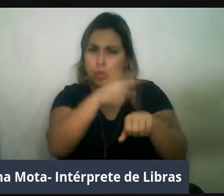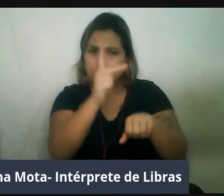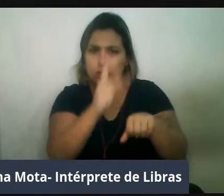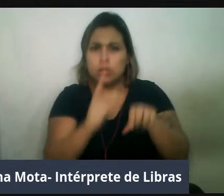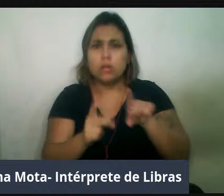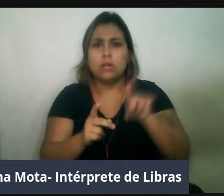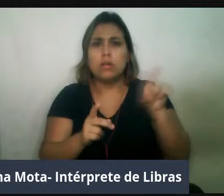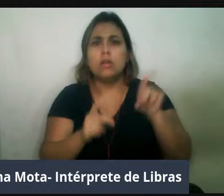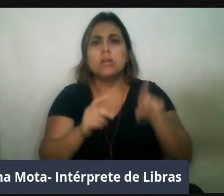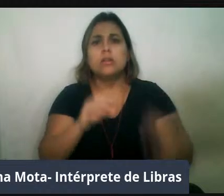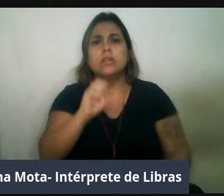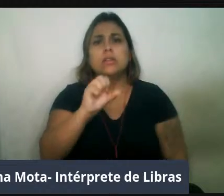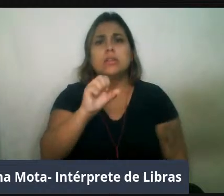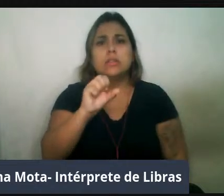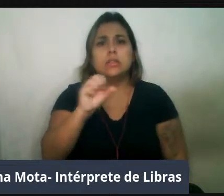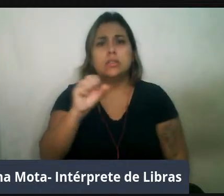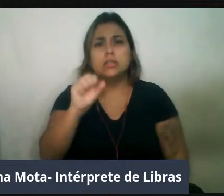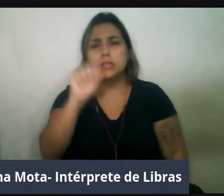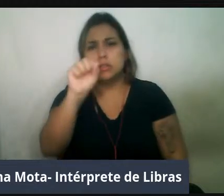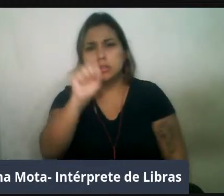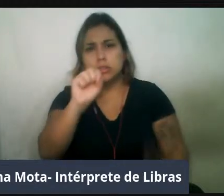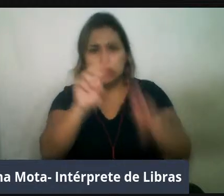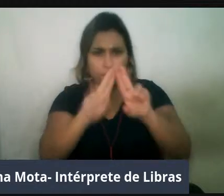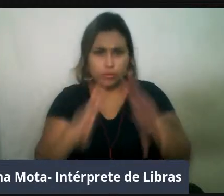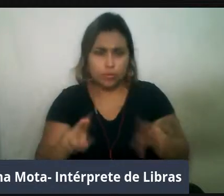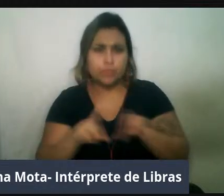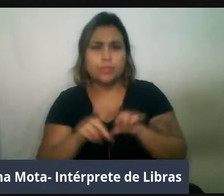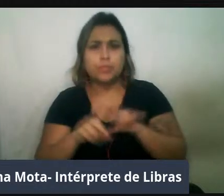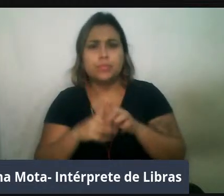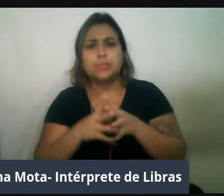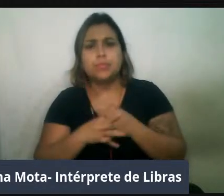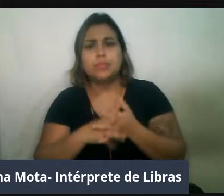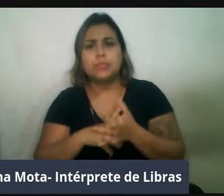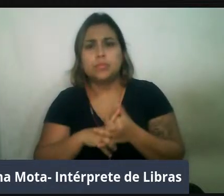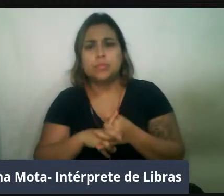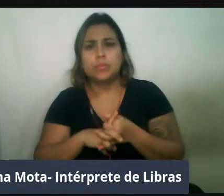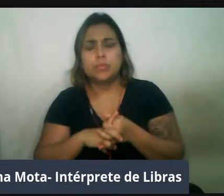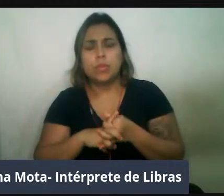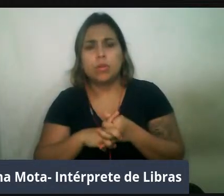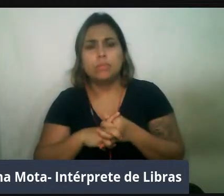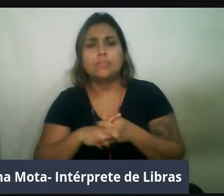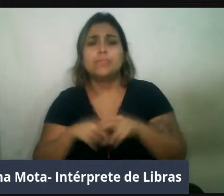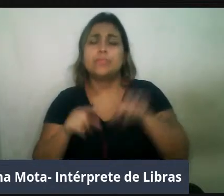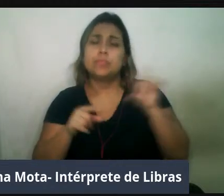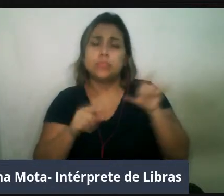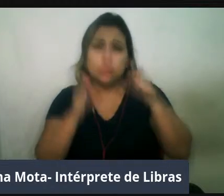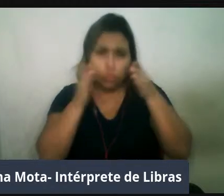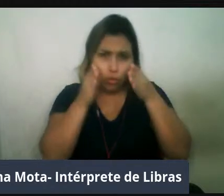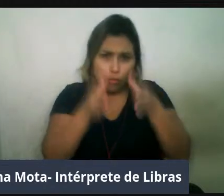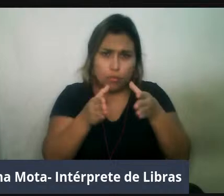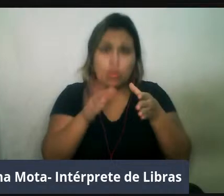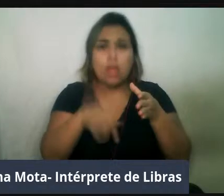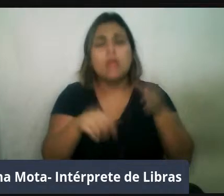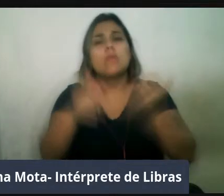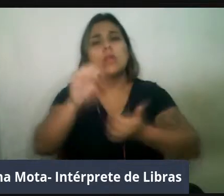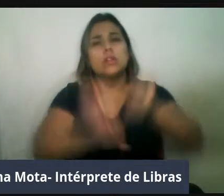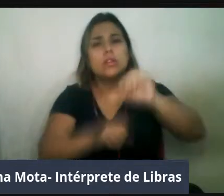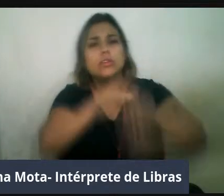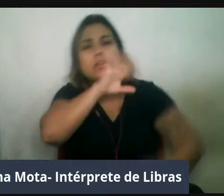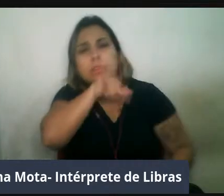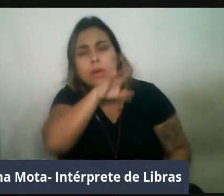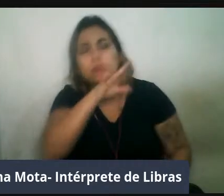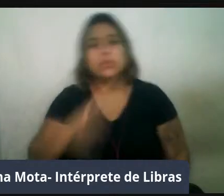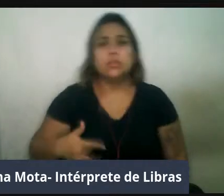Catarina. Suas linhas de pesquisa incluem Ecologia Animal, Qualidade Animal e Saúde, Biologia de